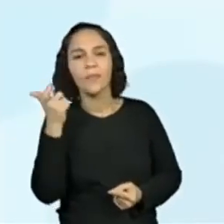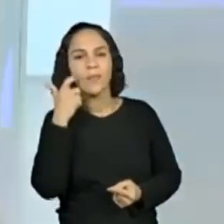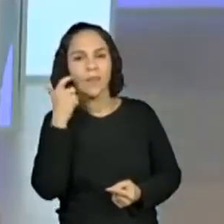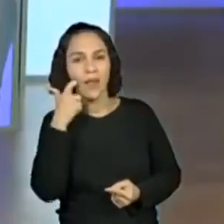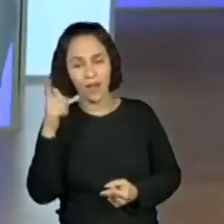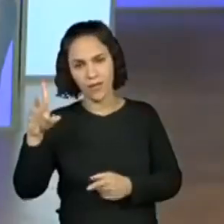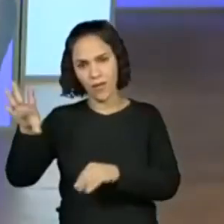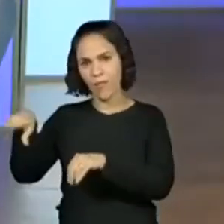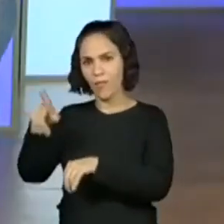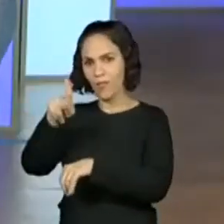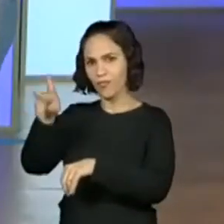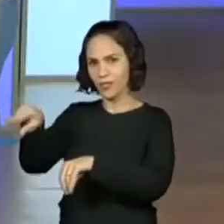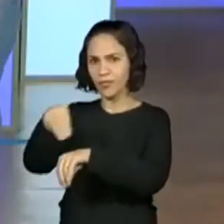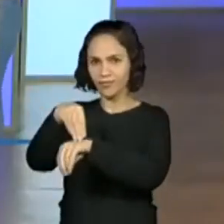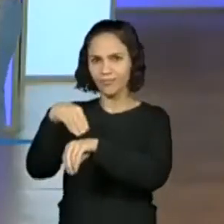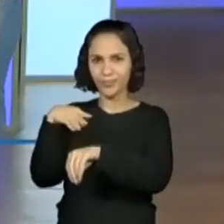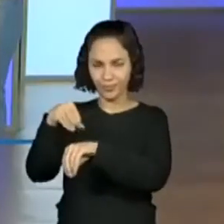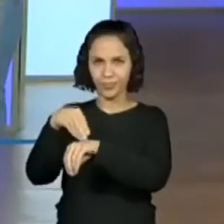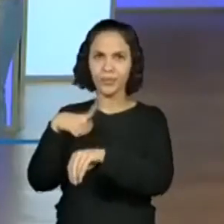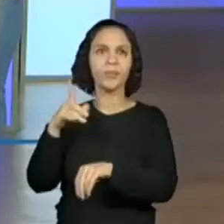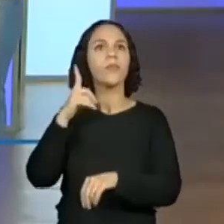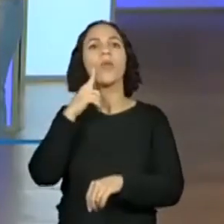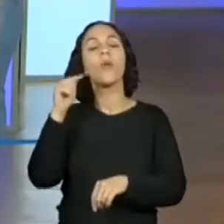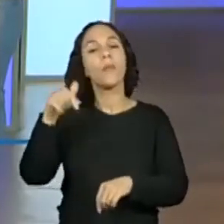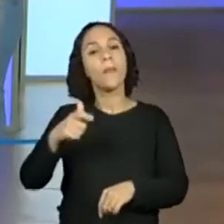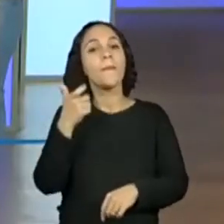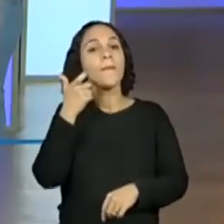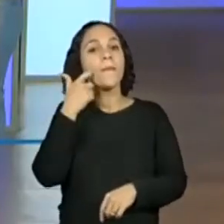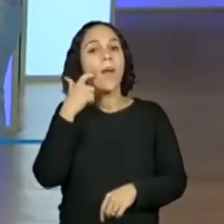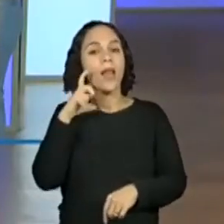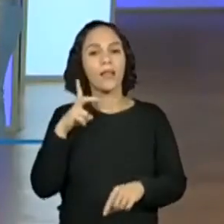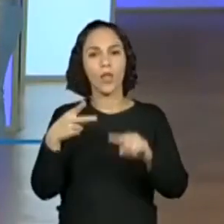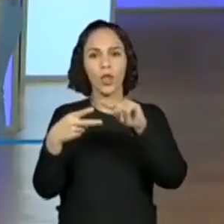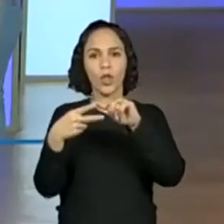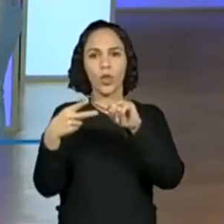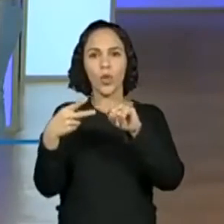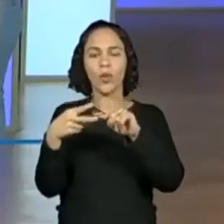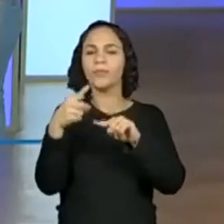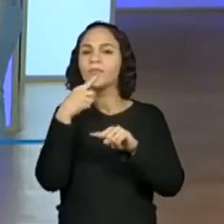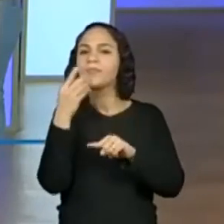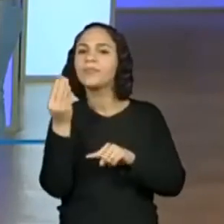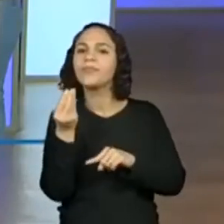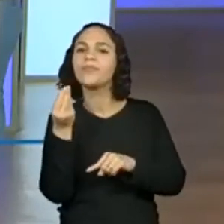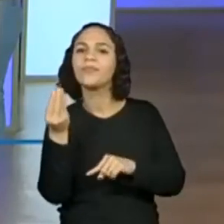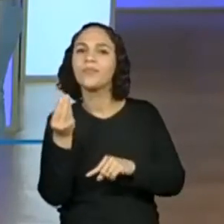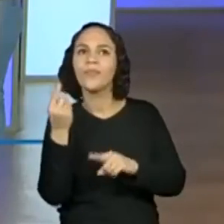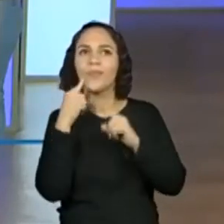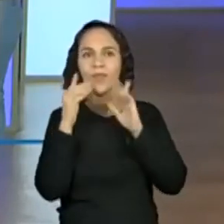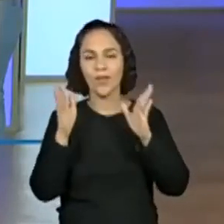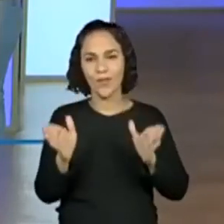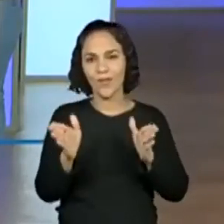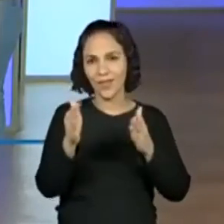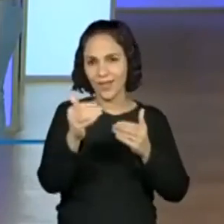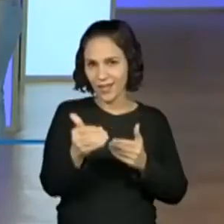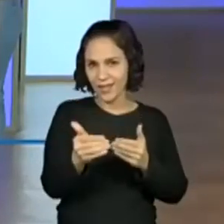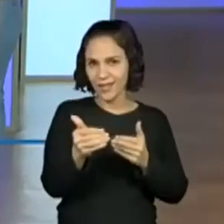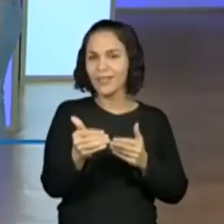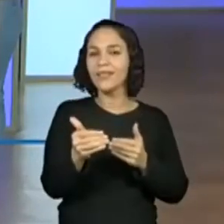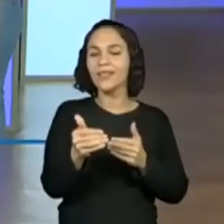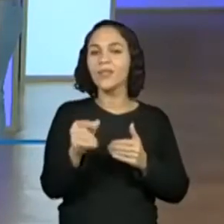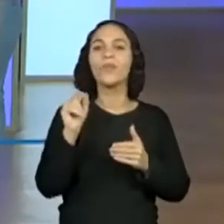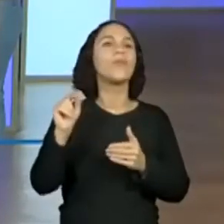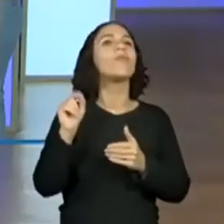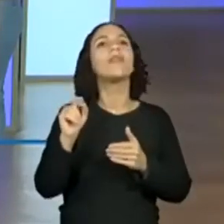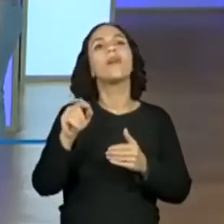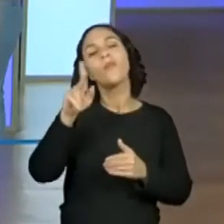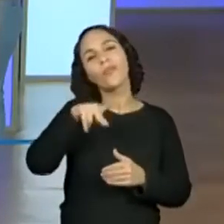dos alunos e já me ajudem aí. Aqui eu tenho balas de dois sabores, certo? Aqui na nossa caixinha. Que, inclusive, foi um presente